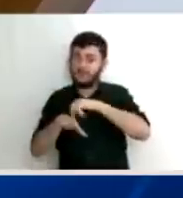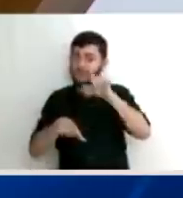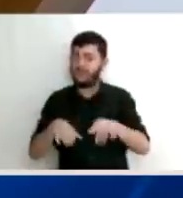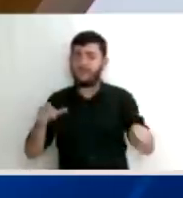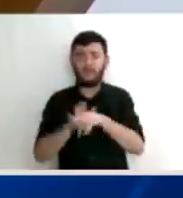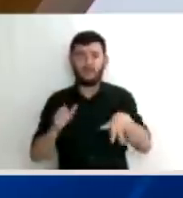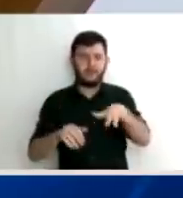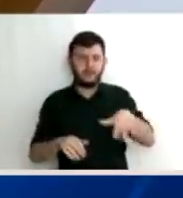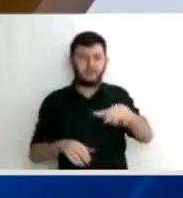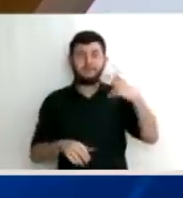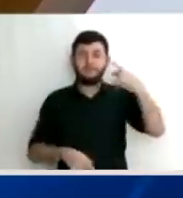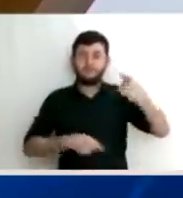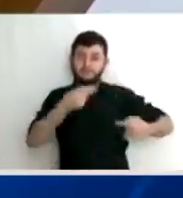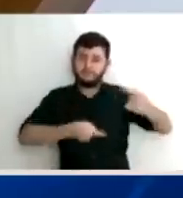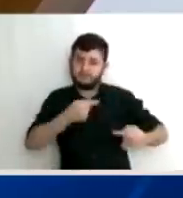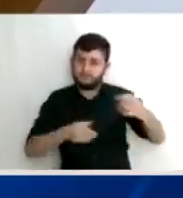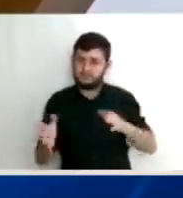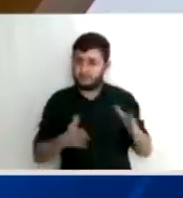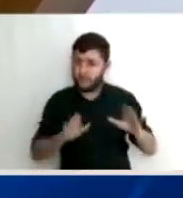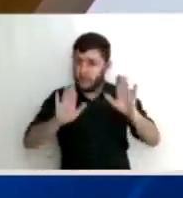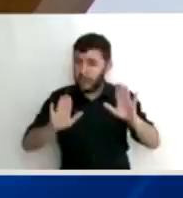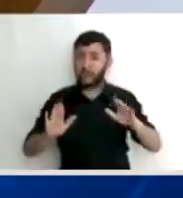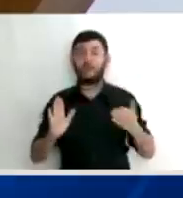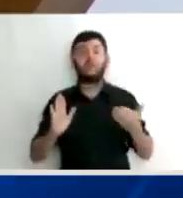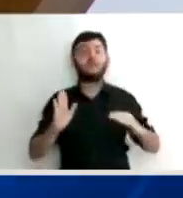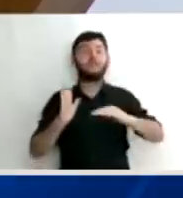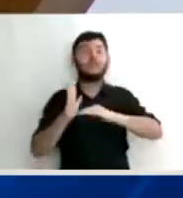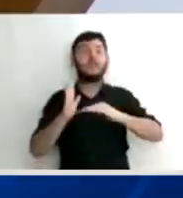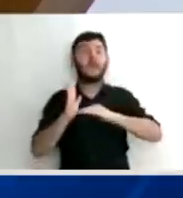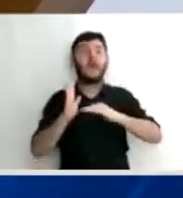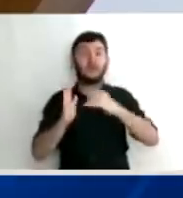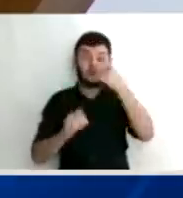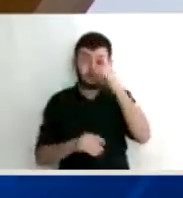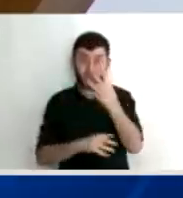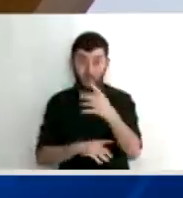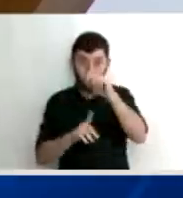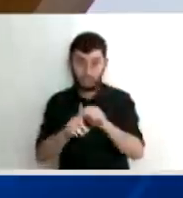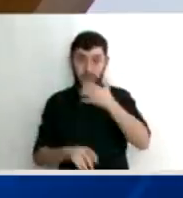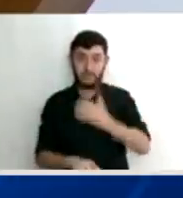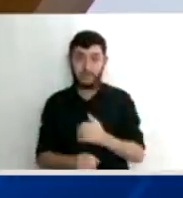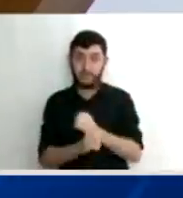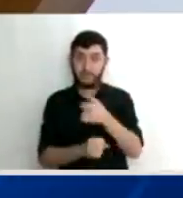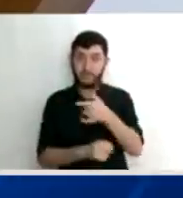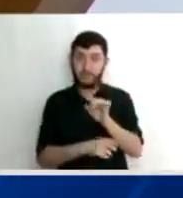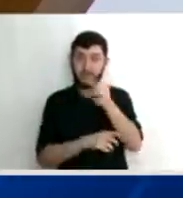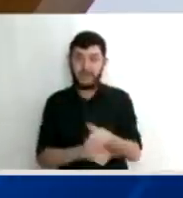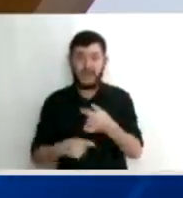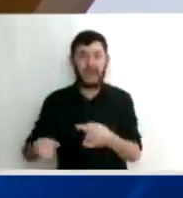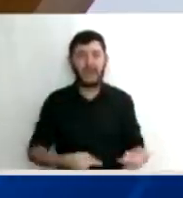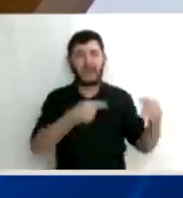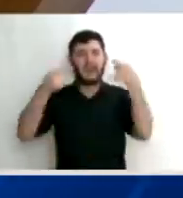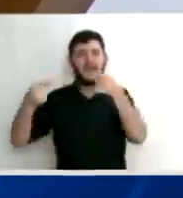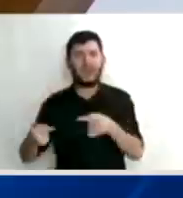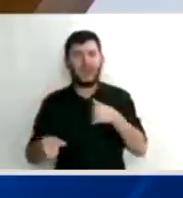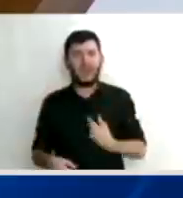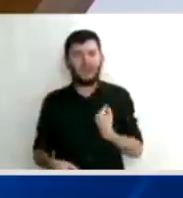maior de 70 anos de idade e o prazo profissional é reduzido da metade. Então, a situação hoje, tanto do juiz Sérgio